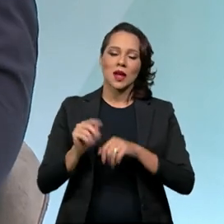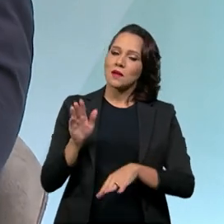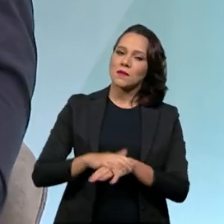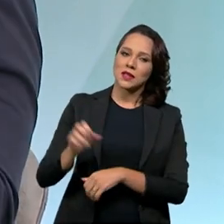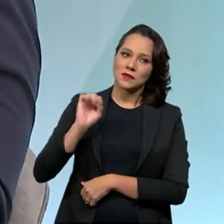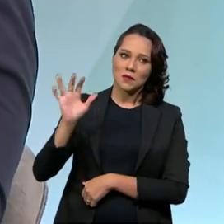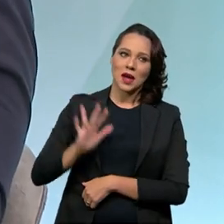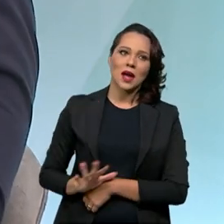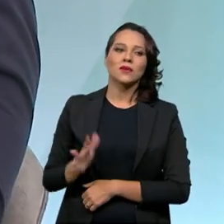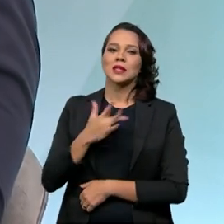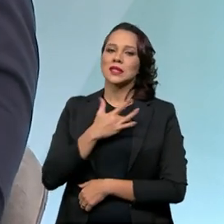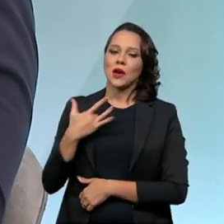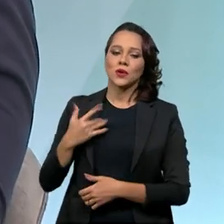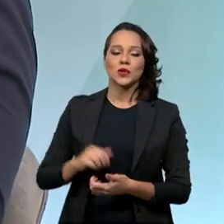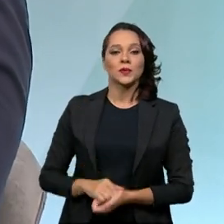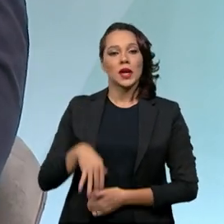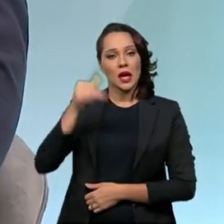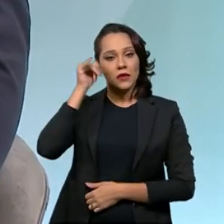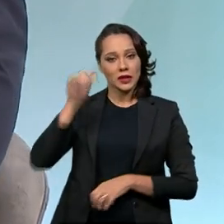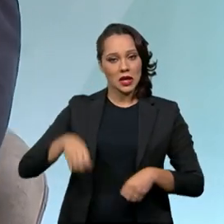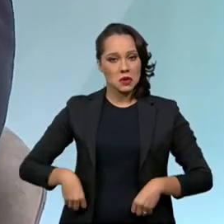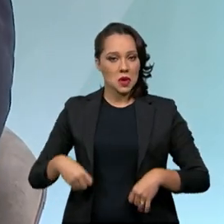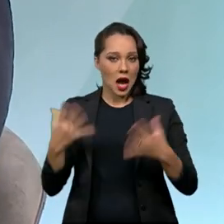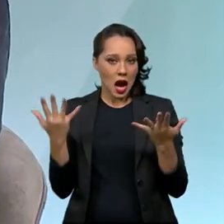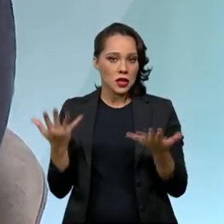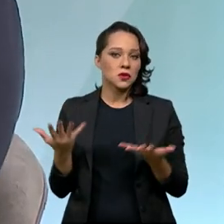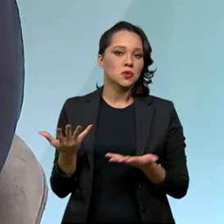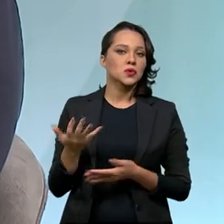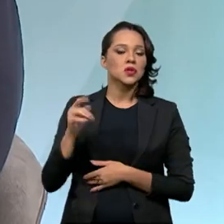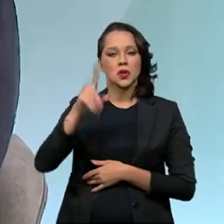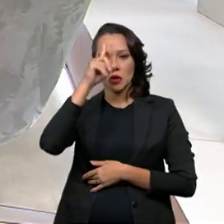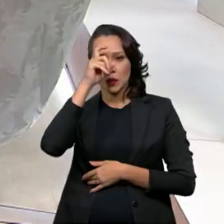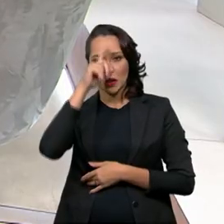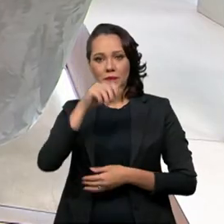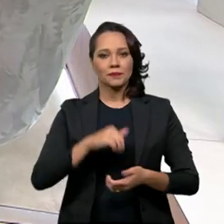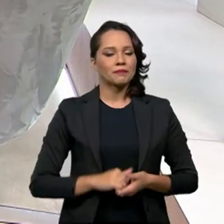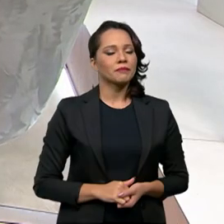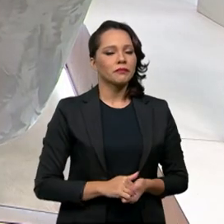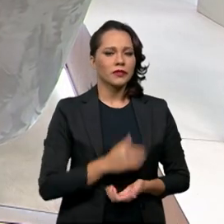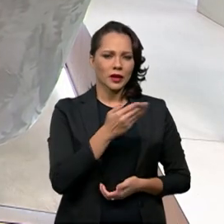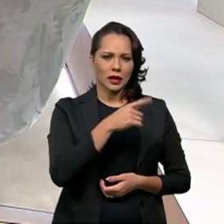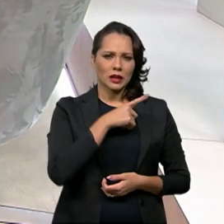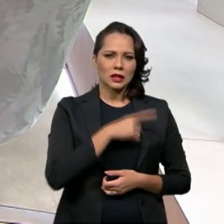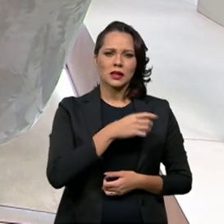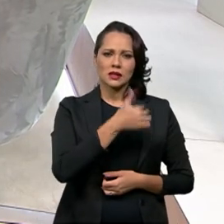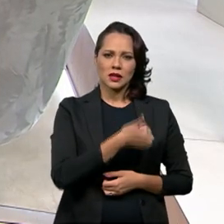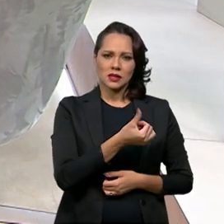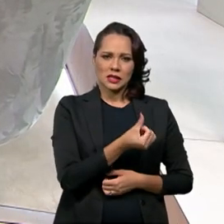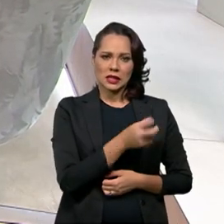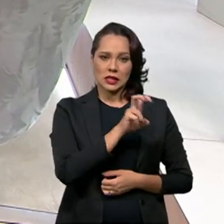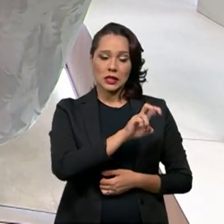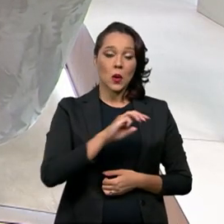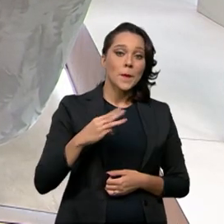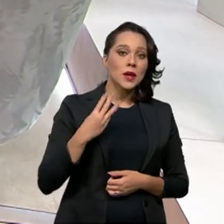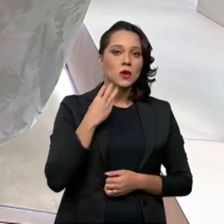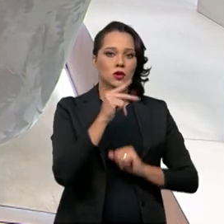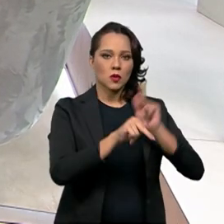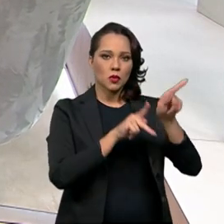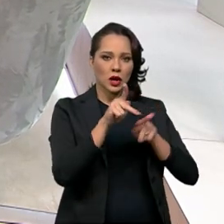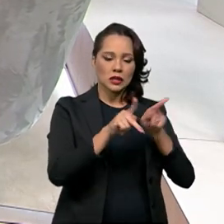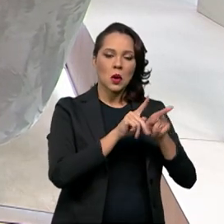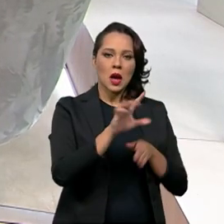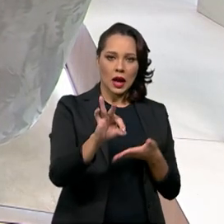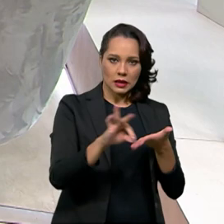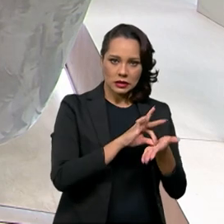baratear a saúde, evitando gastos necessários em hospitais. E vocês têm 165 milhões de brasileiros